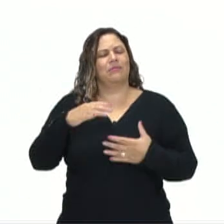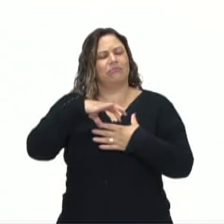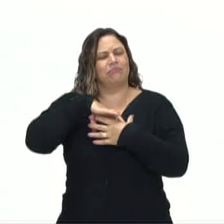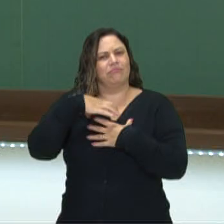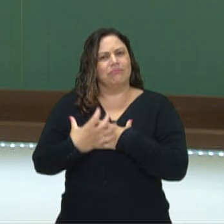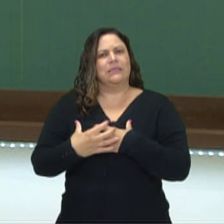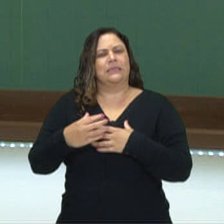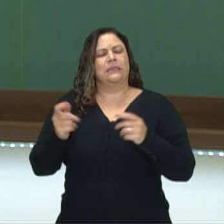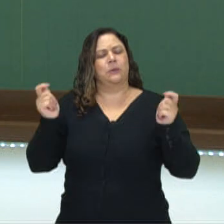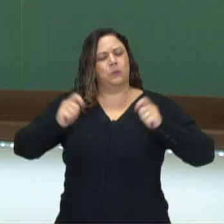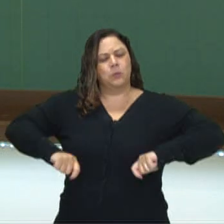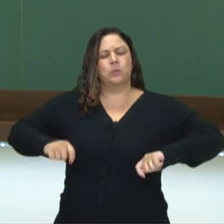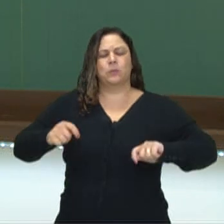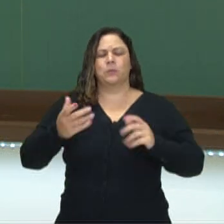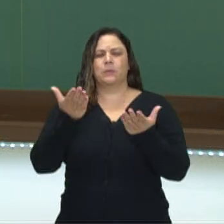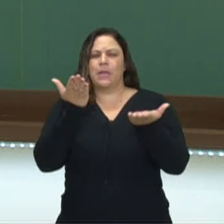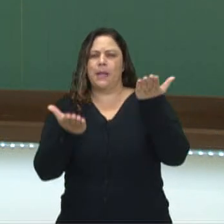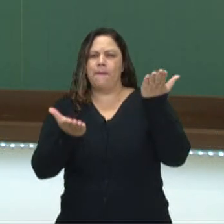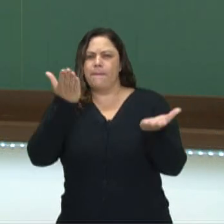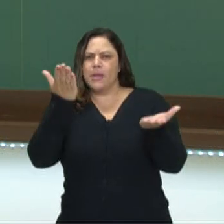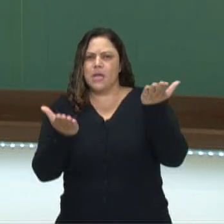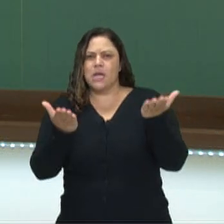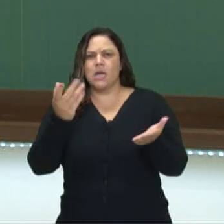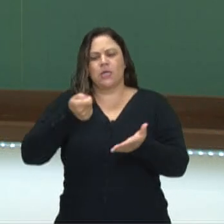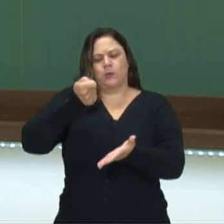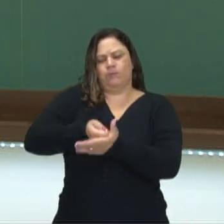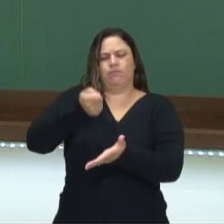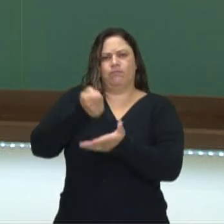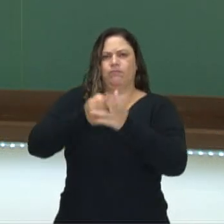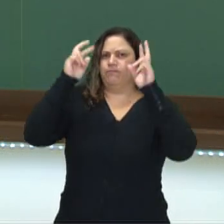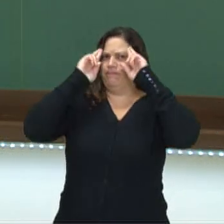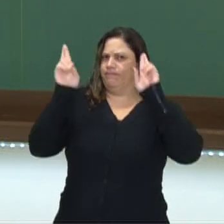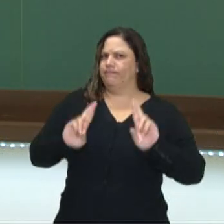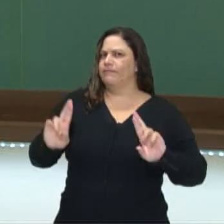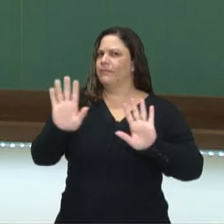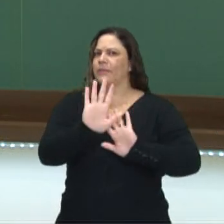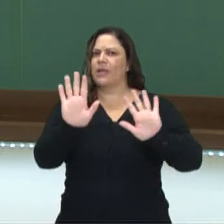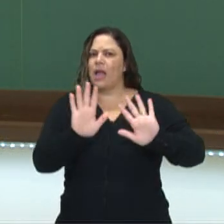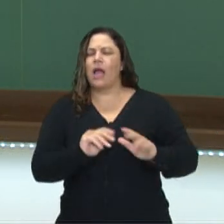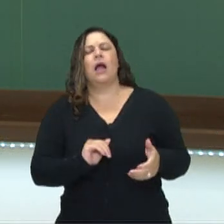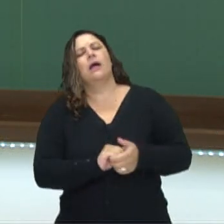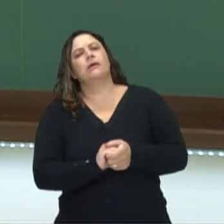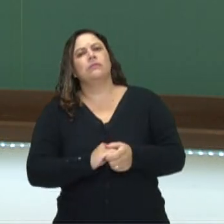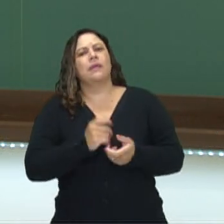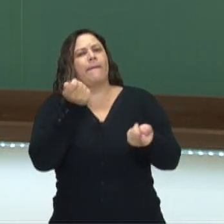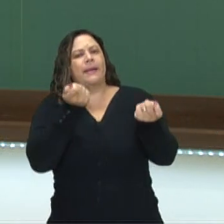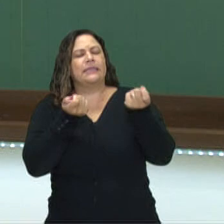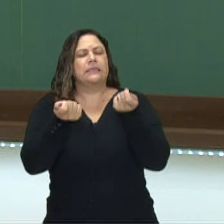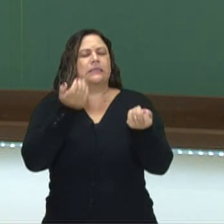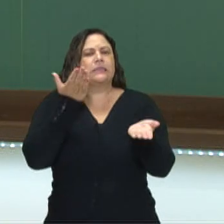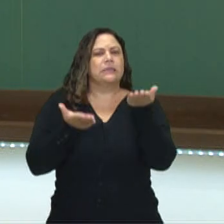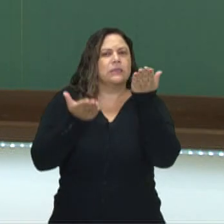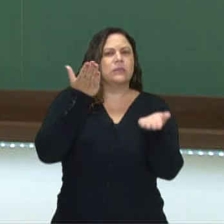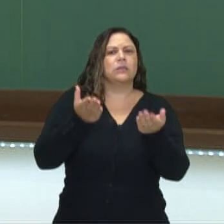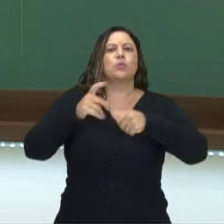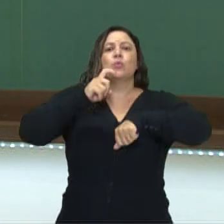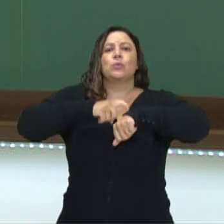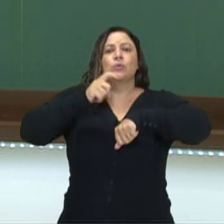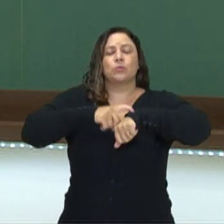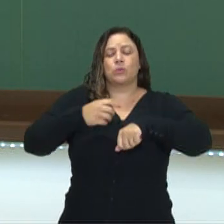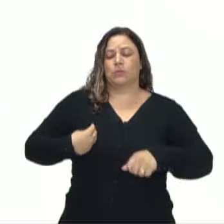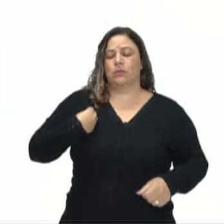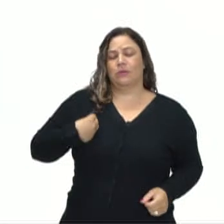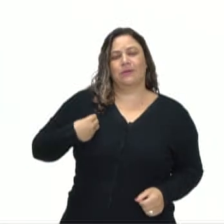forma mais equilibrada, sem tanto radicalismo, é mais ponderada. Em quais momentos da vida você